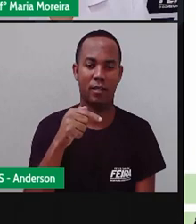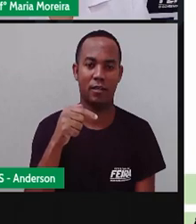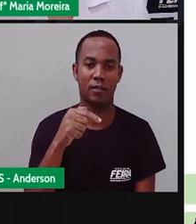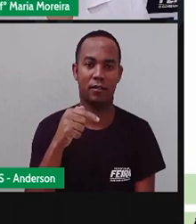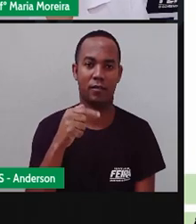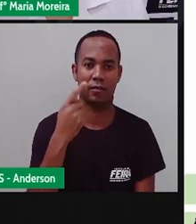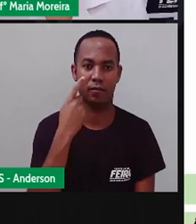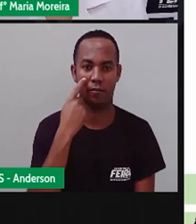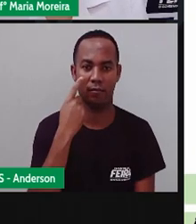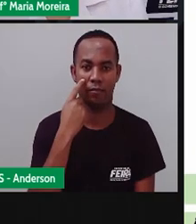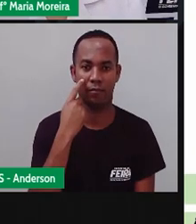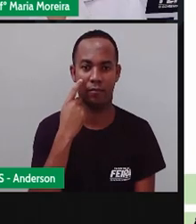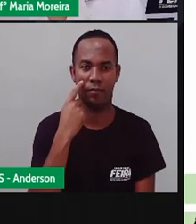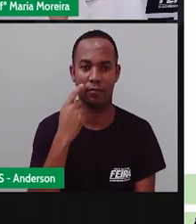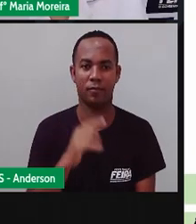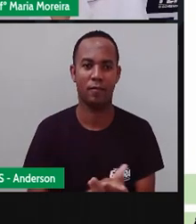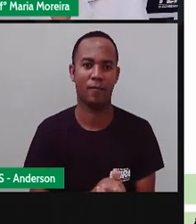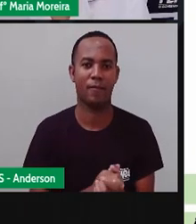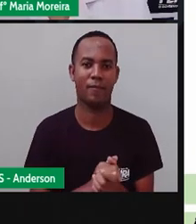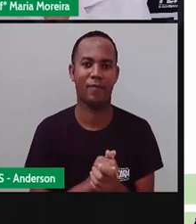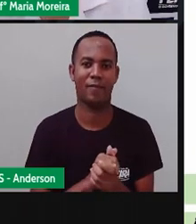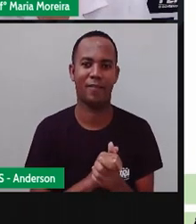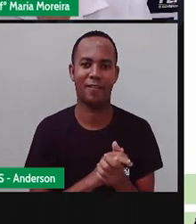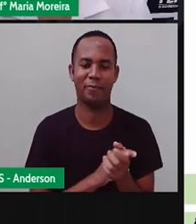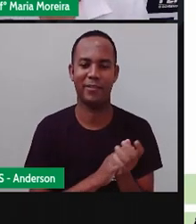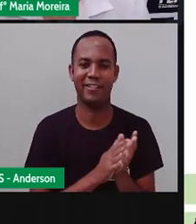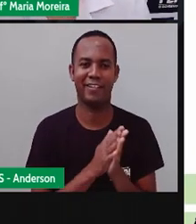Pois é, que no Projac acontece a coisa, viu, Anderson?